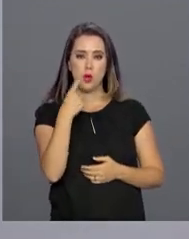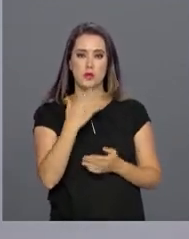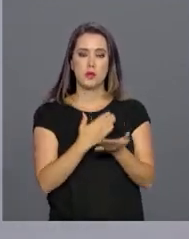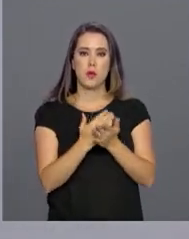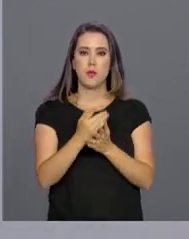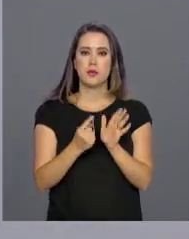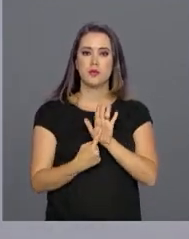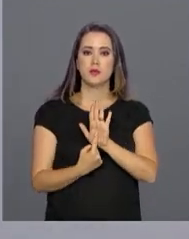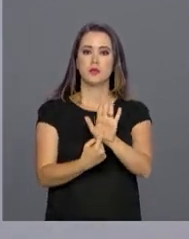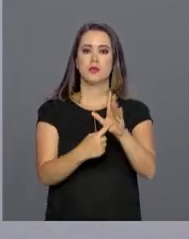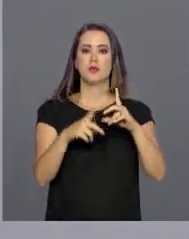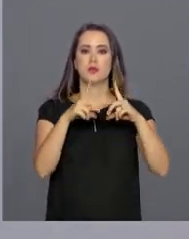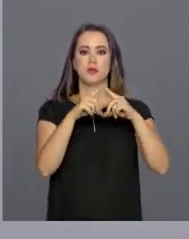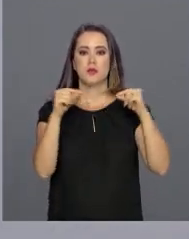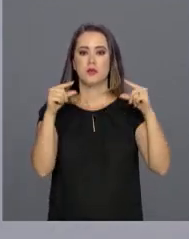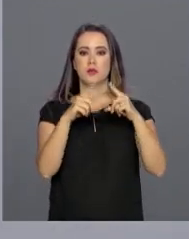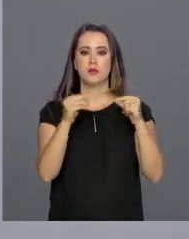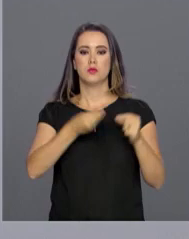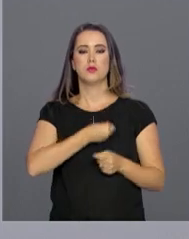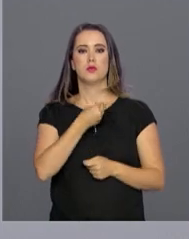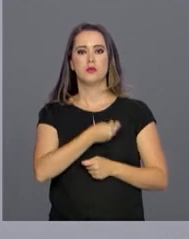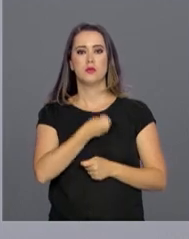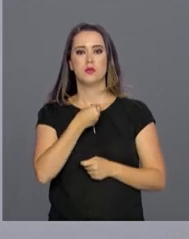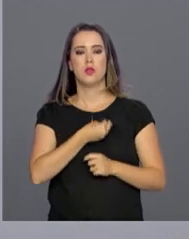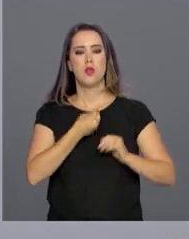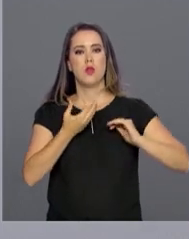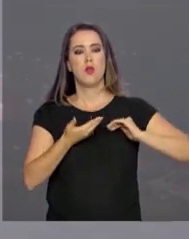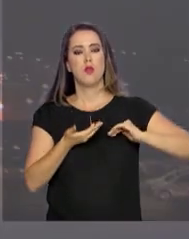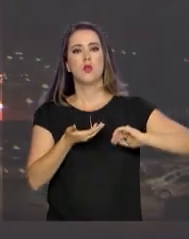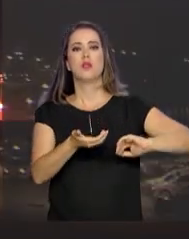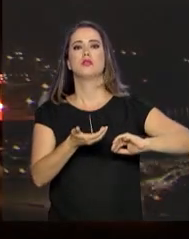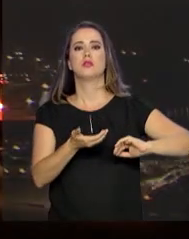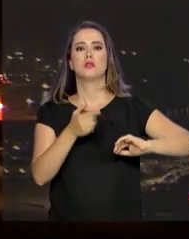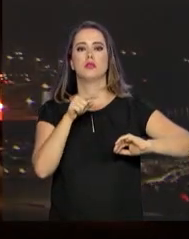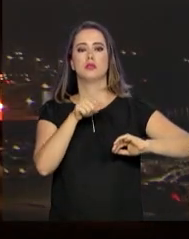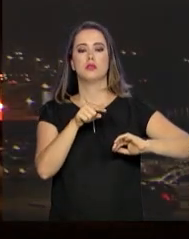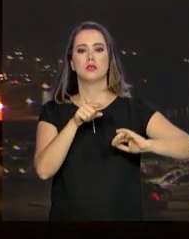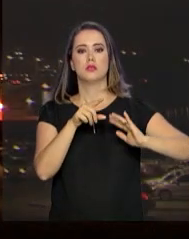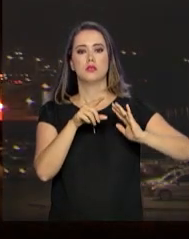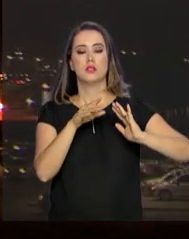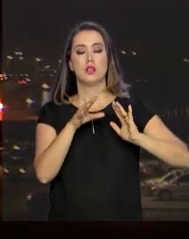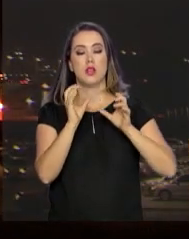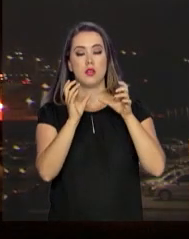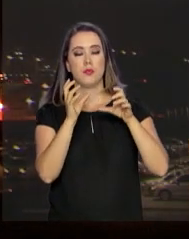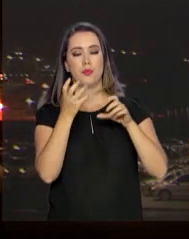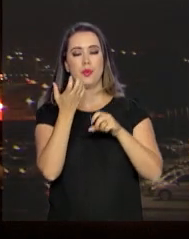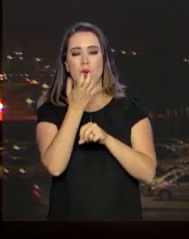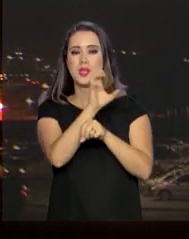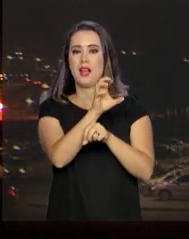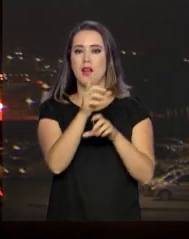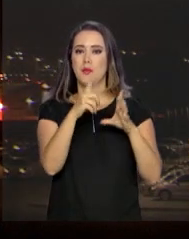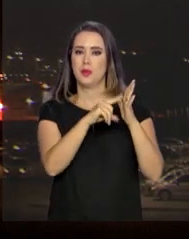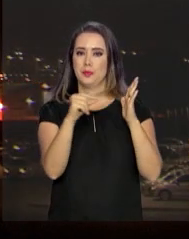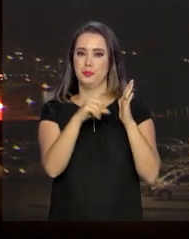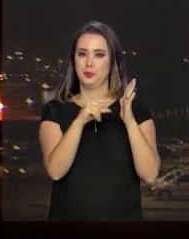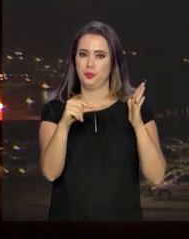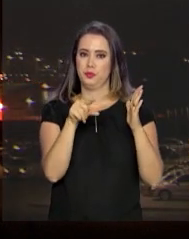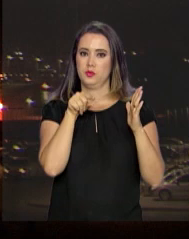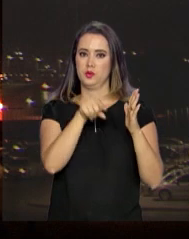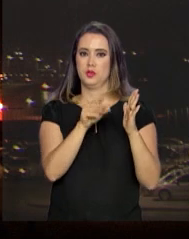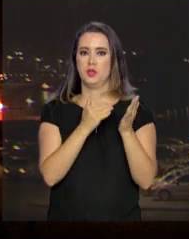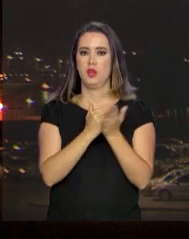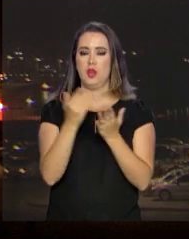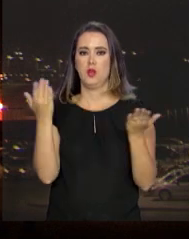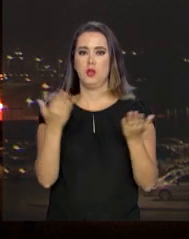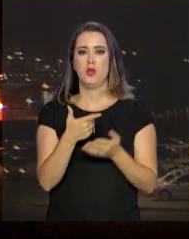imagens aqui ao vivo da nossa câmera no Palácio do Planalto aqui em Brasília. Neste momento faz 27 graus,